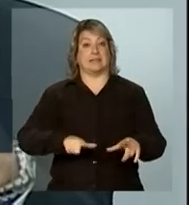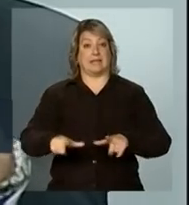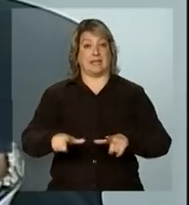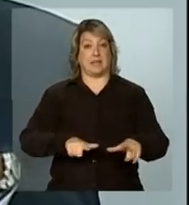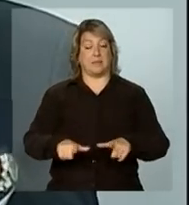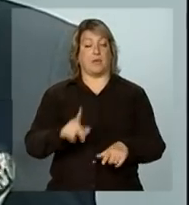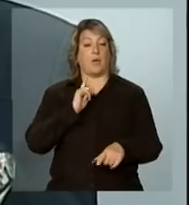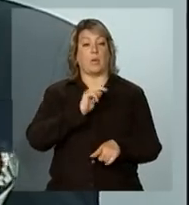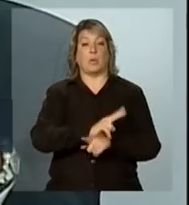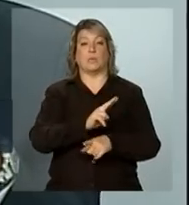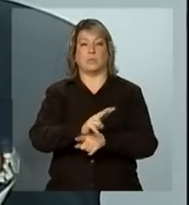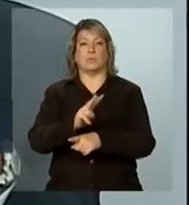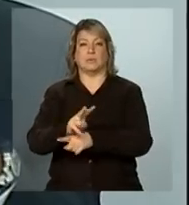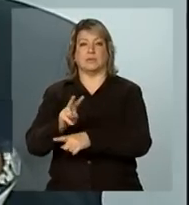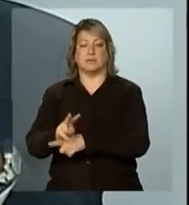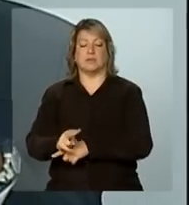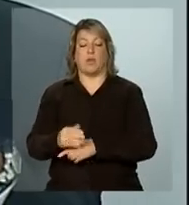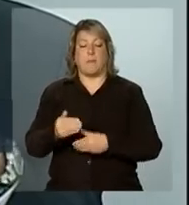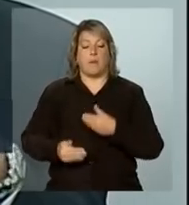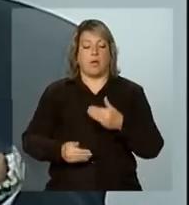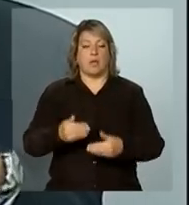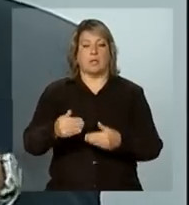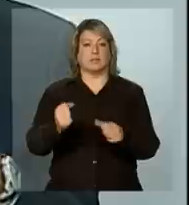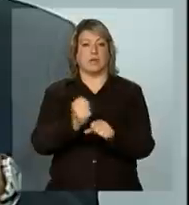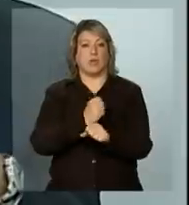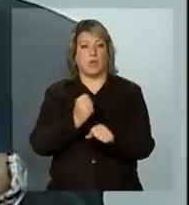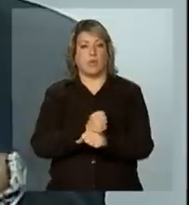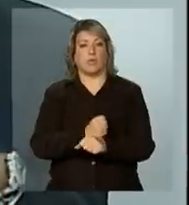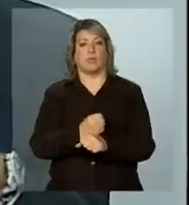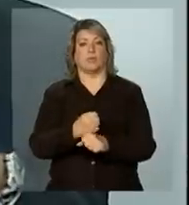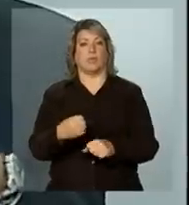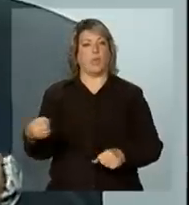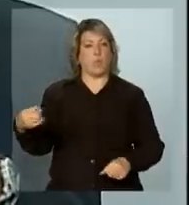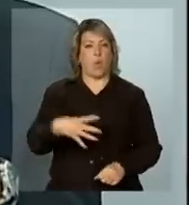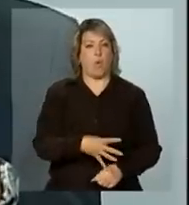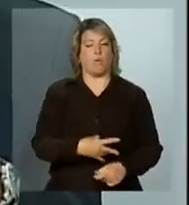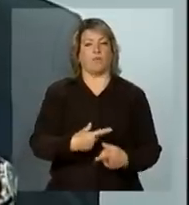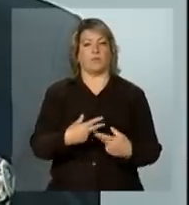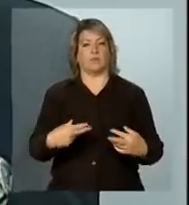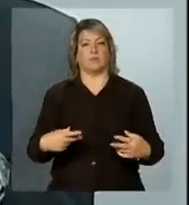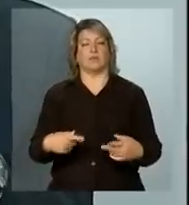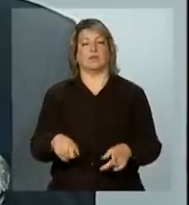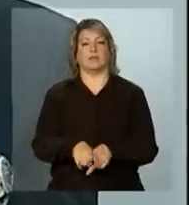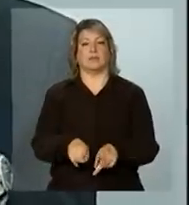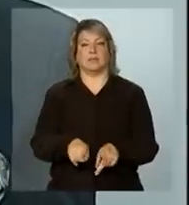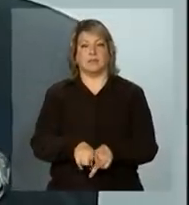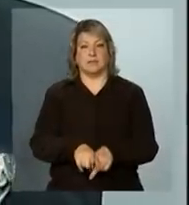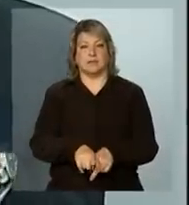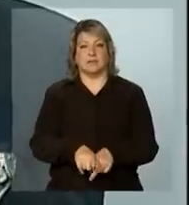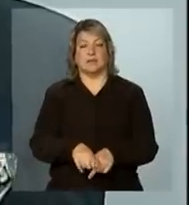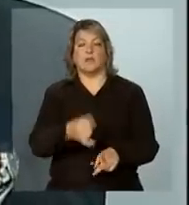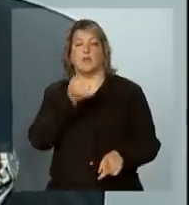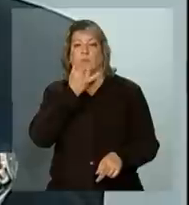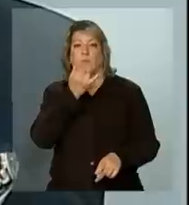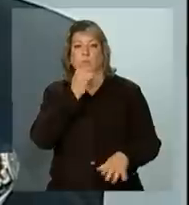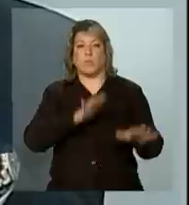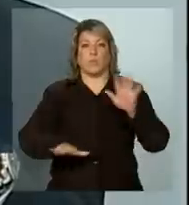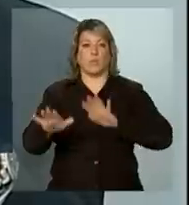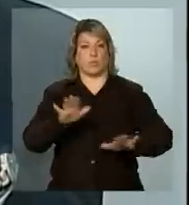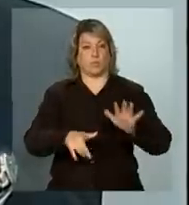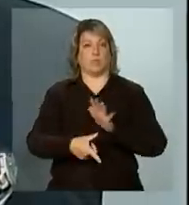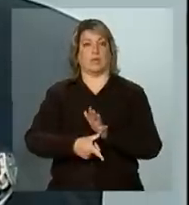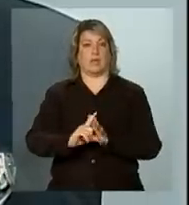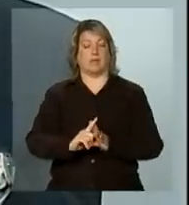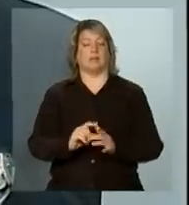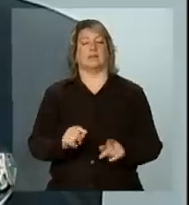vão estar cuidando dos processos de reconstrução e de prevenção para que a gente possa ter, portanto, mais